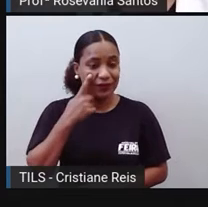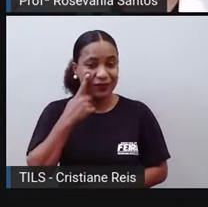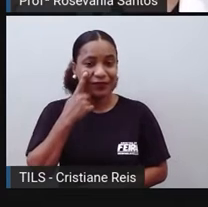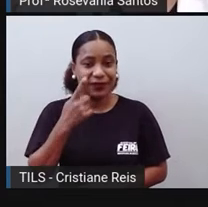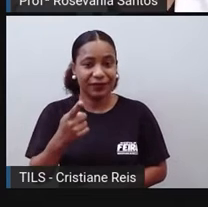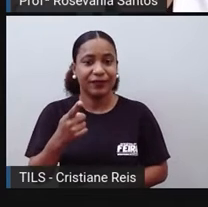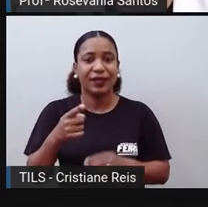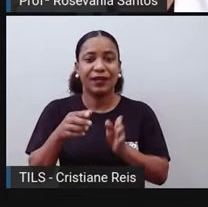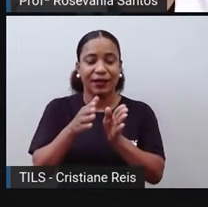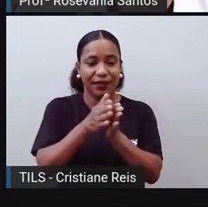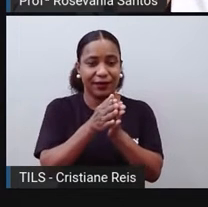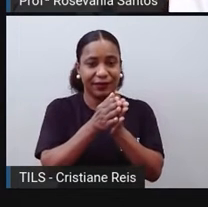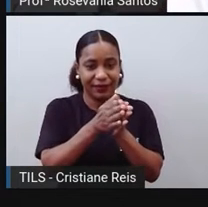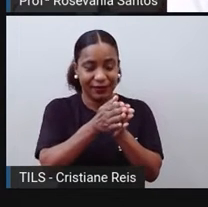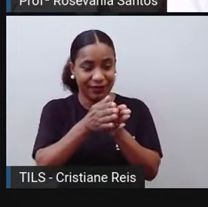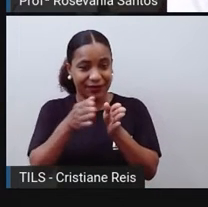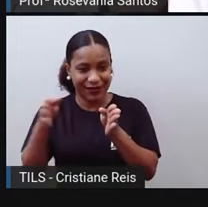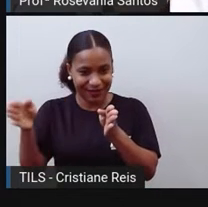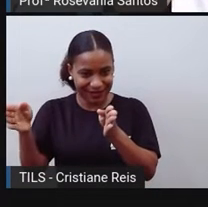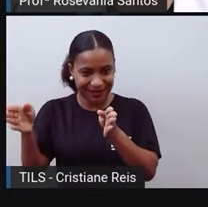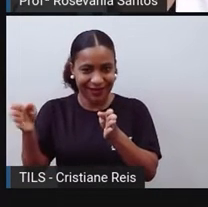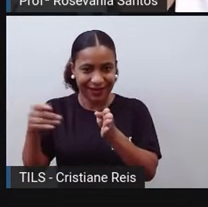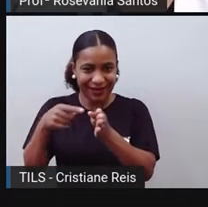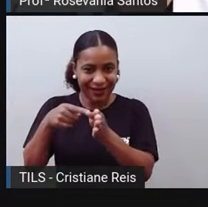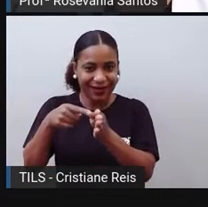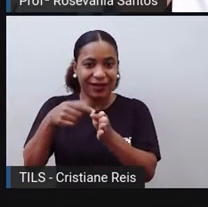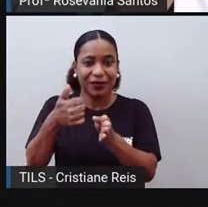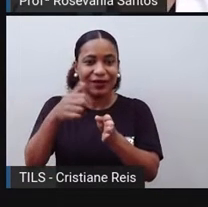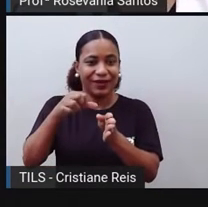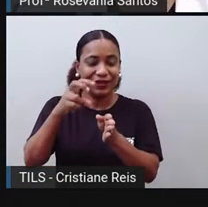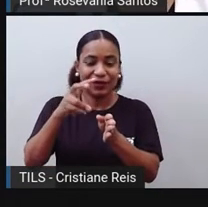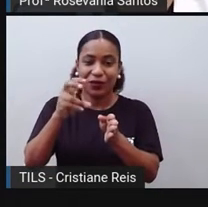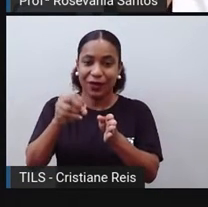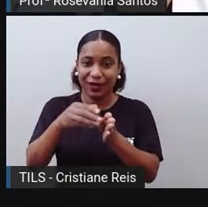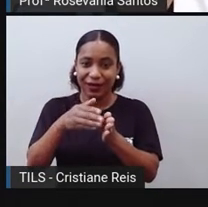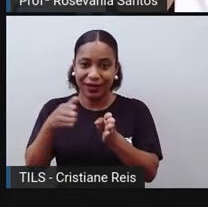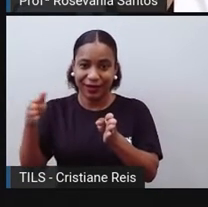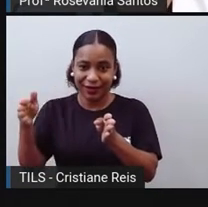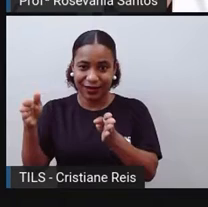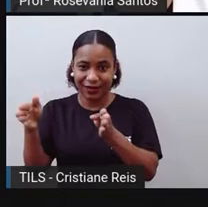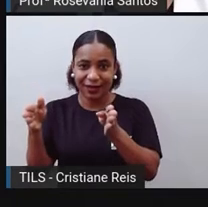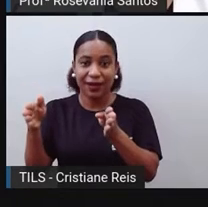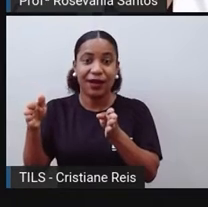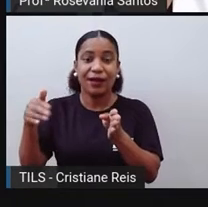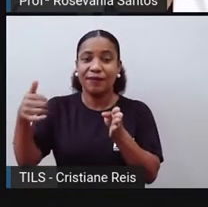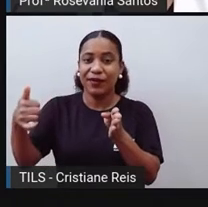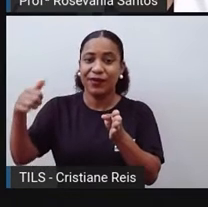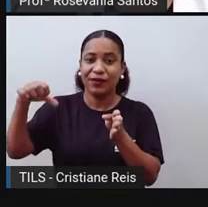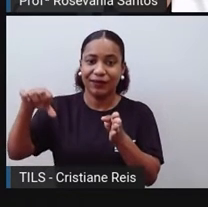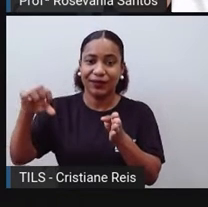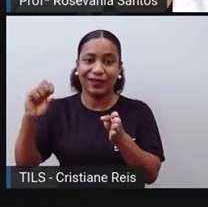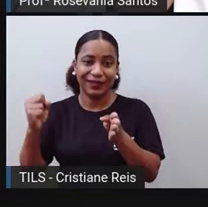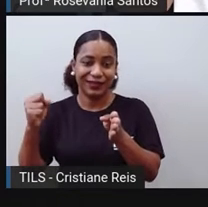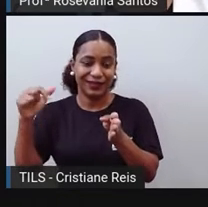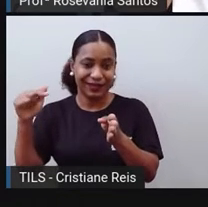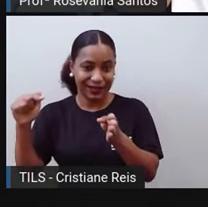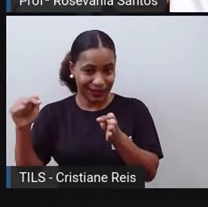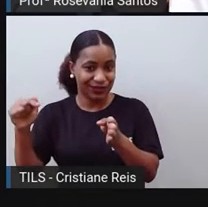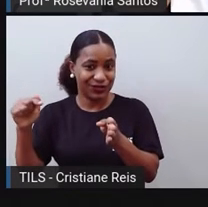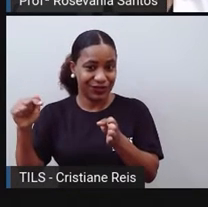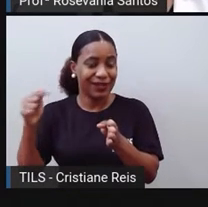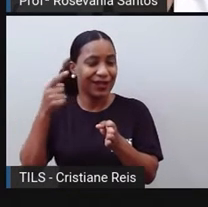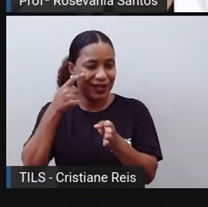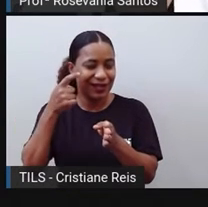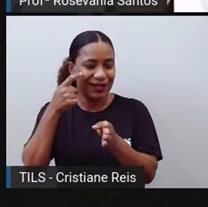E aí, quando a gente muda de 1950 para 1987, aquele período lá onde estava se